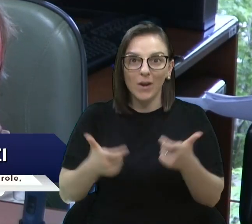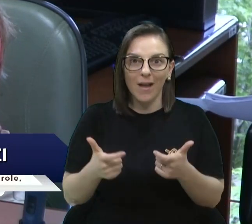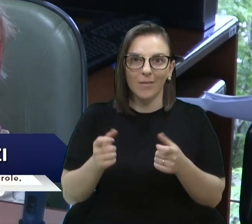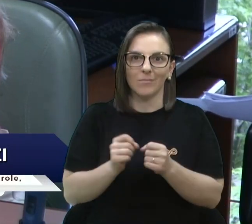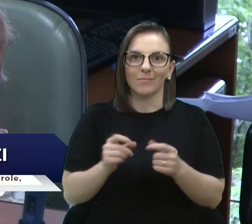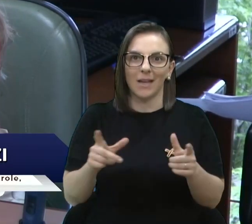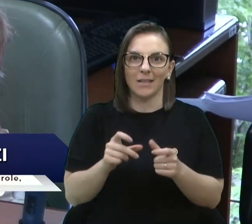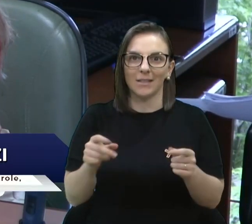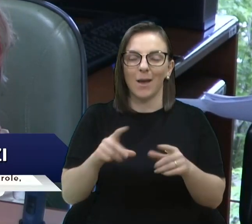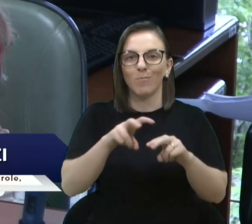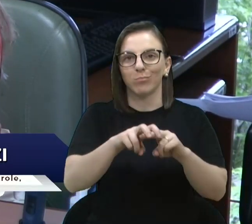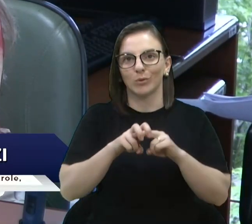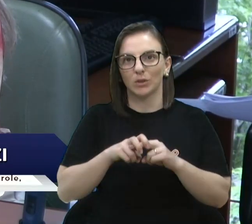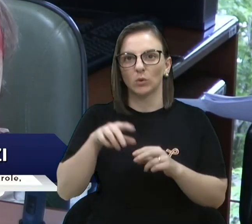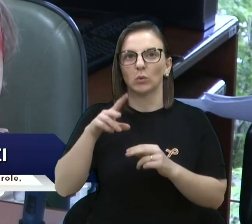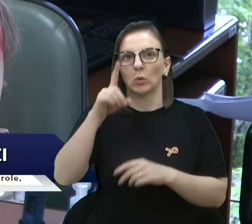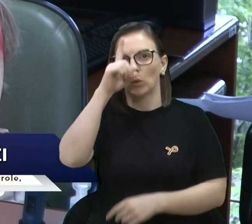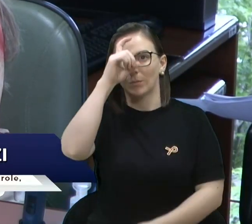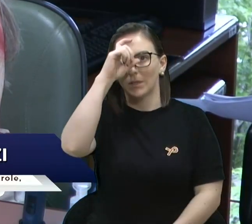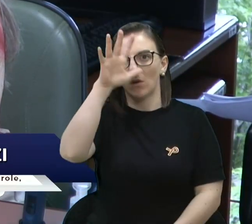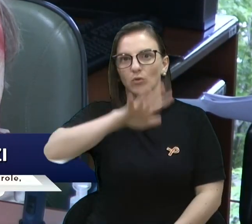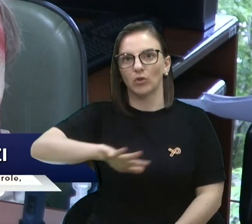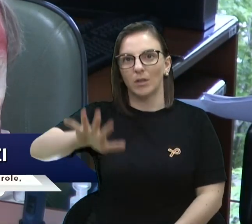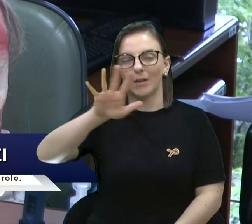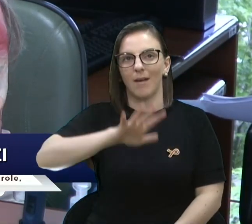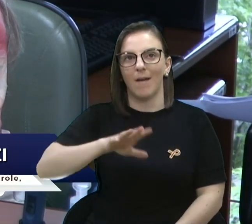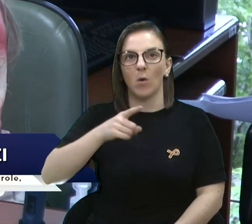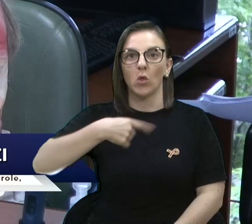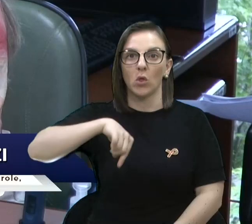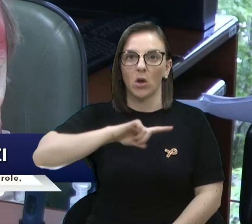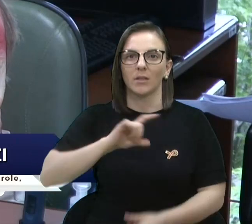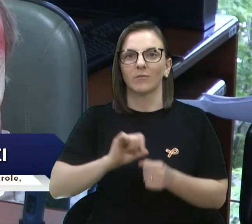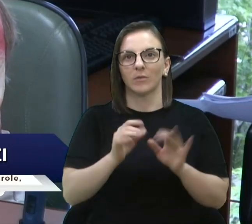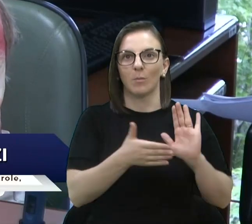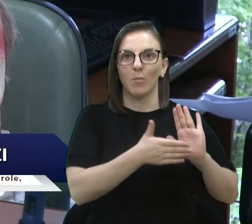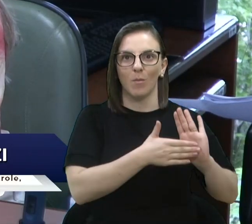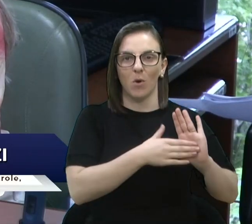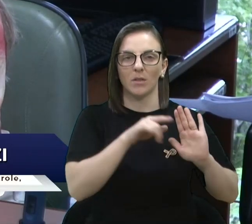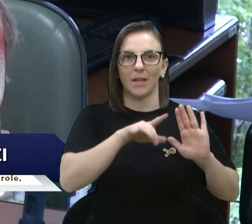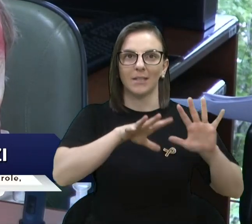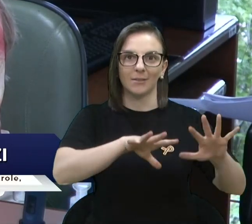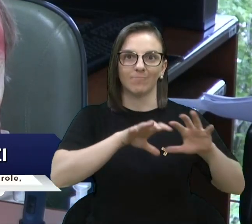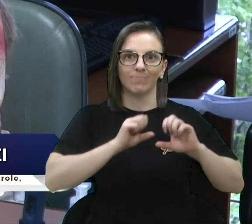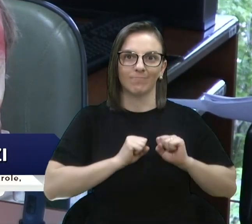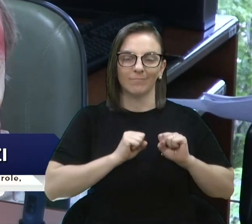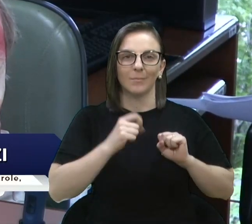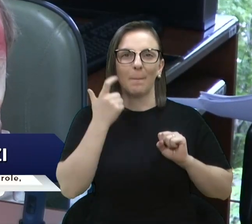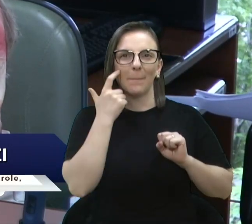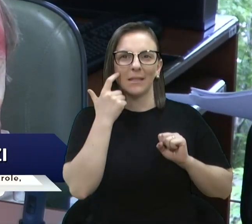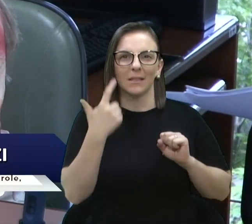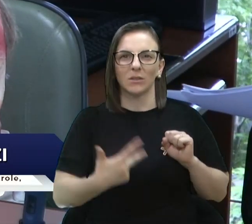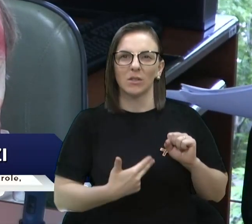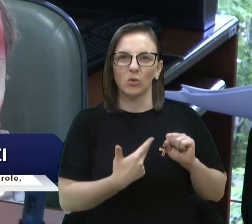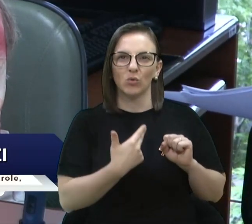não aderiu a isso. A gente tinha feito a proposta para eles aderirem pensando em cirurgias de vascular justamente porque eram as que estavam